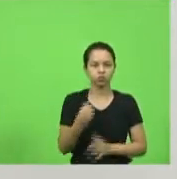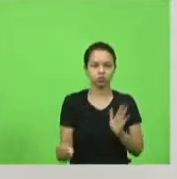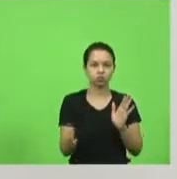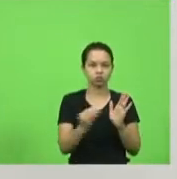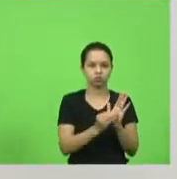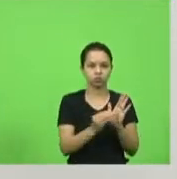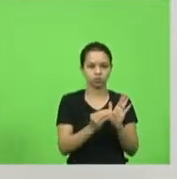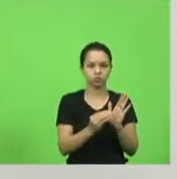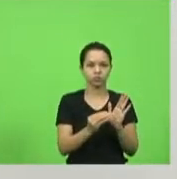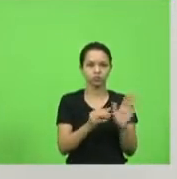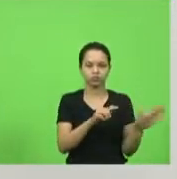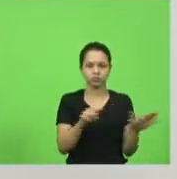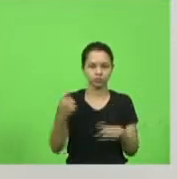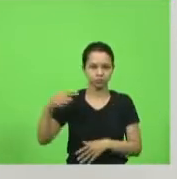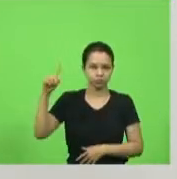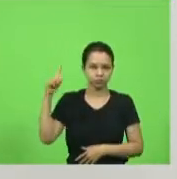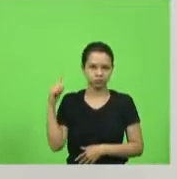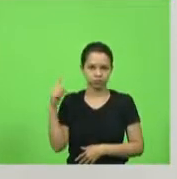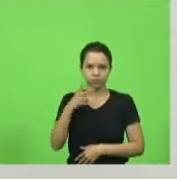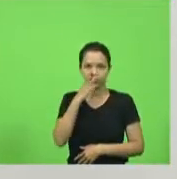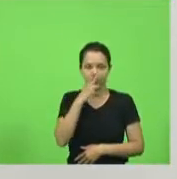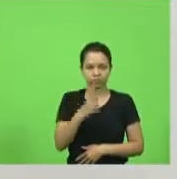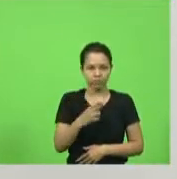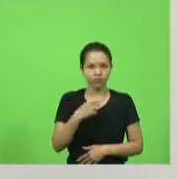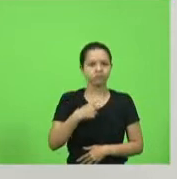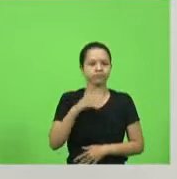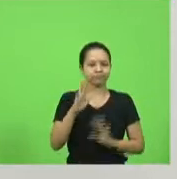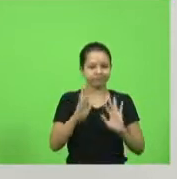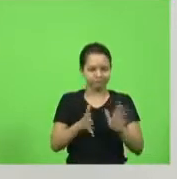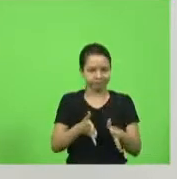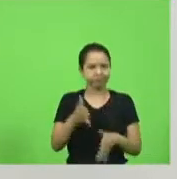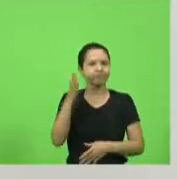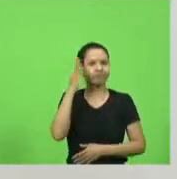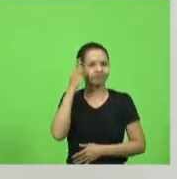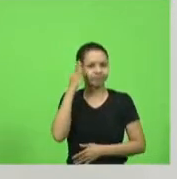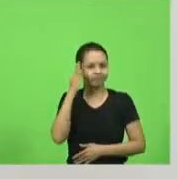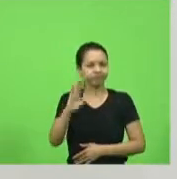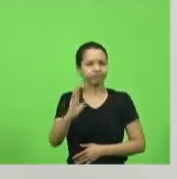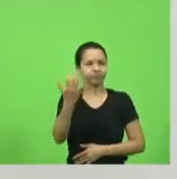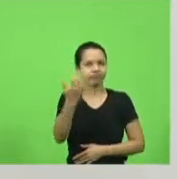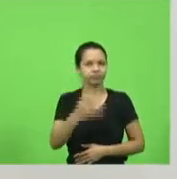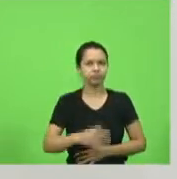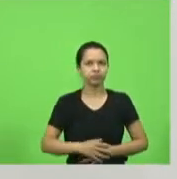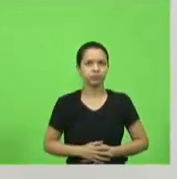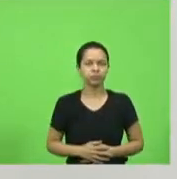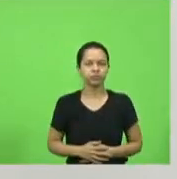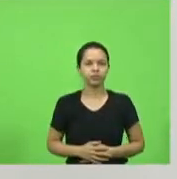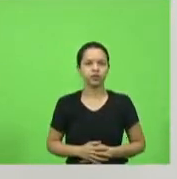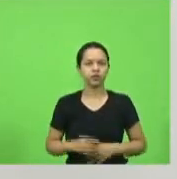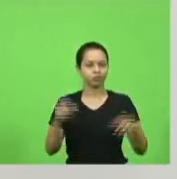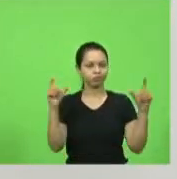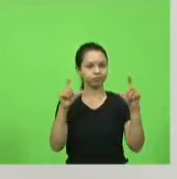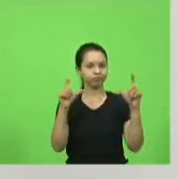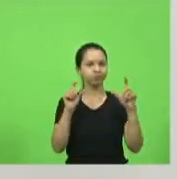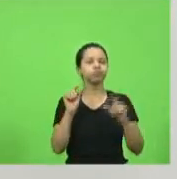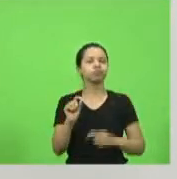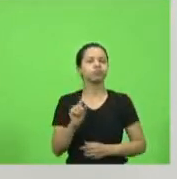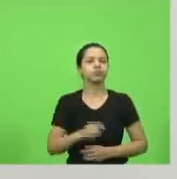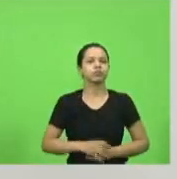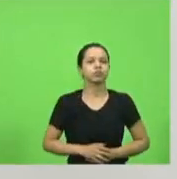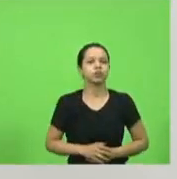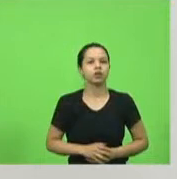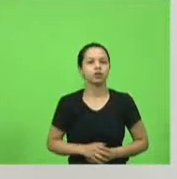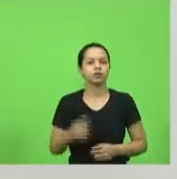que eu estava adivinhando o que isso ia acontecer aqui. Vamos para a próxima ali, que me chamou a atenção. Cidade,